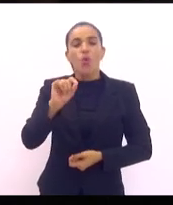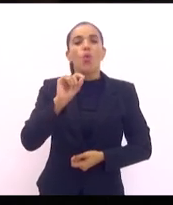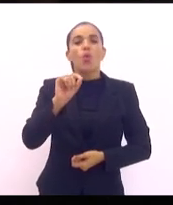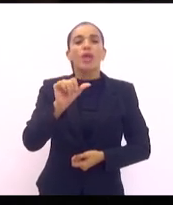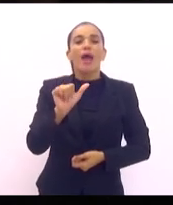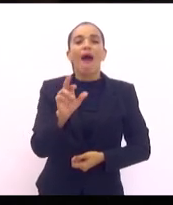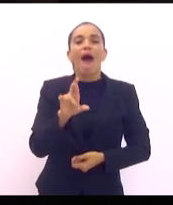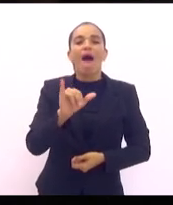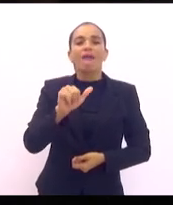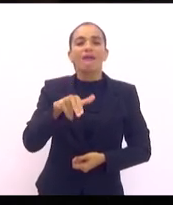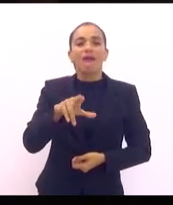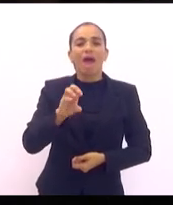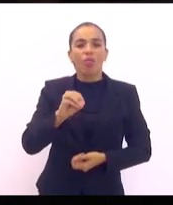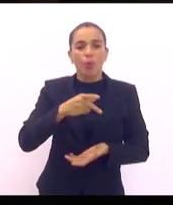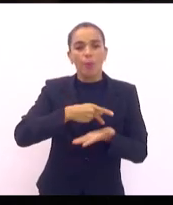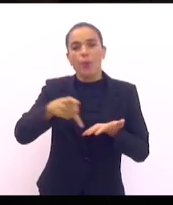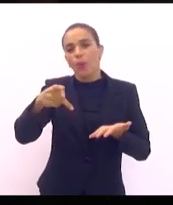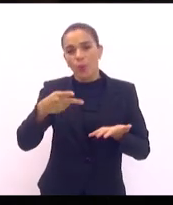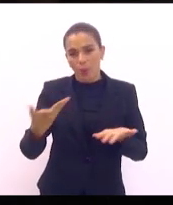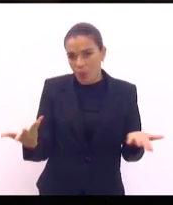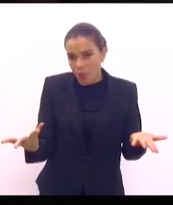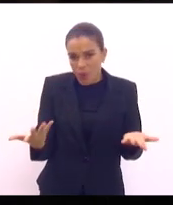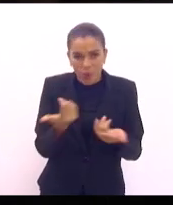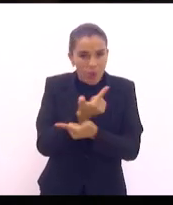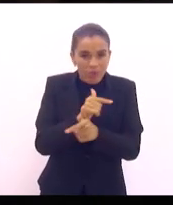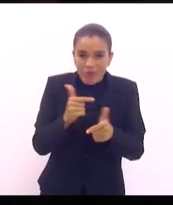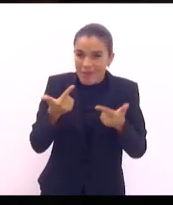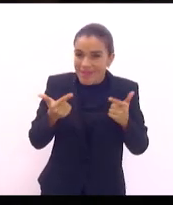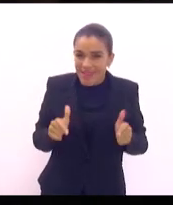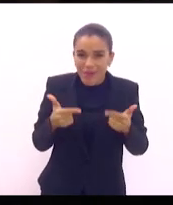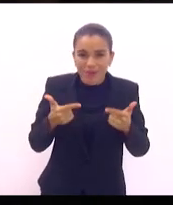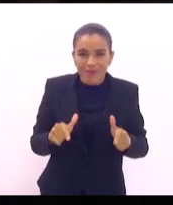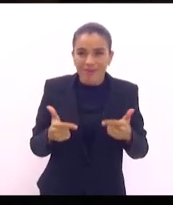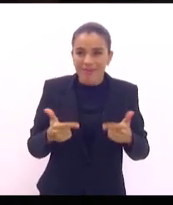puro? Isso não existe